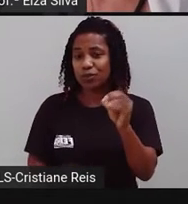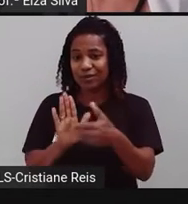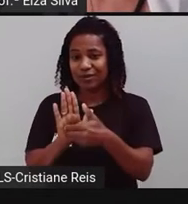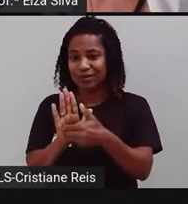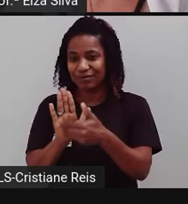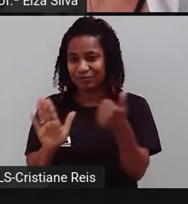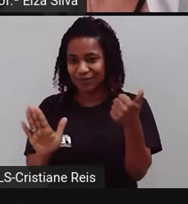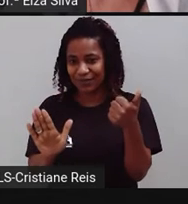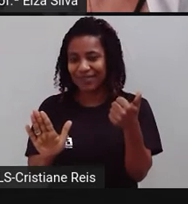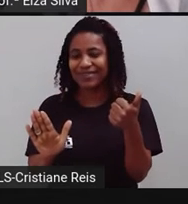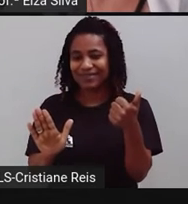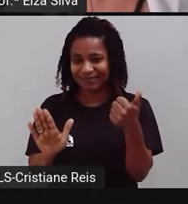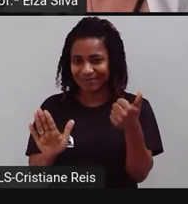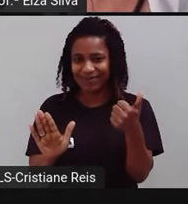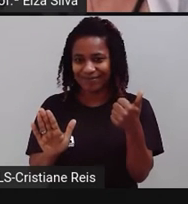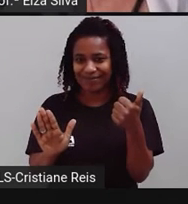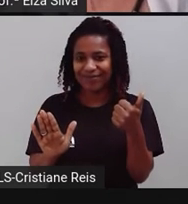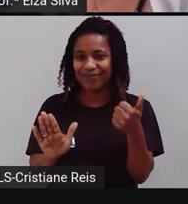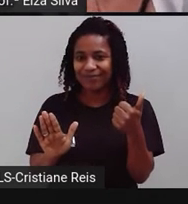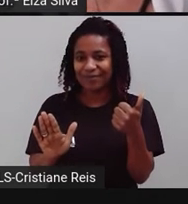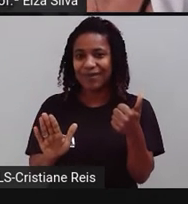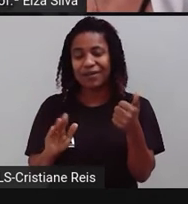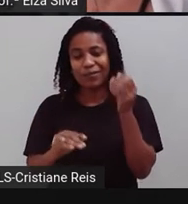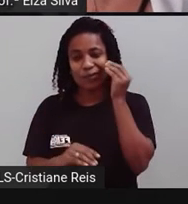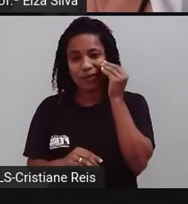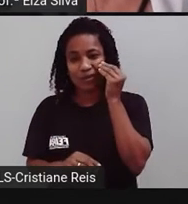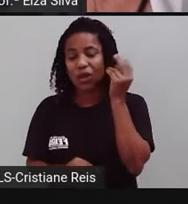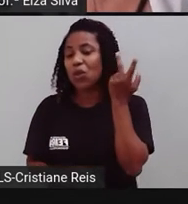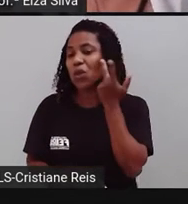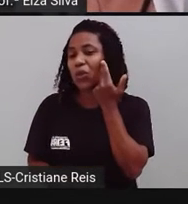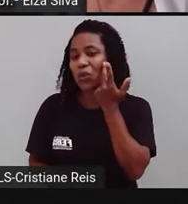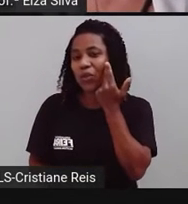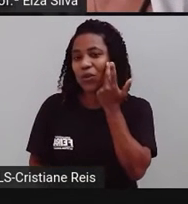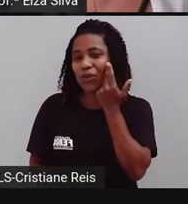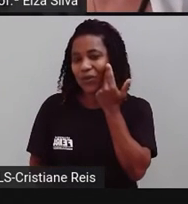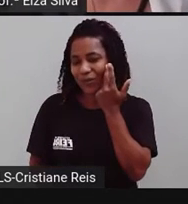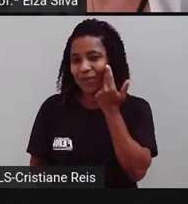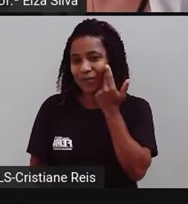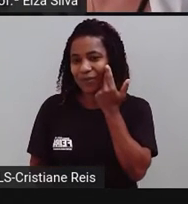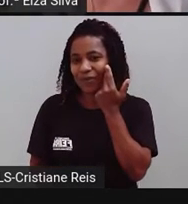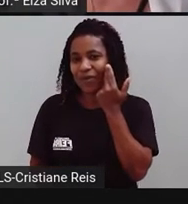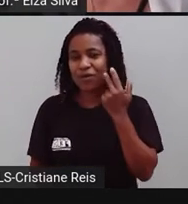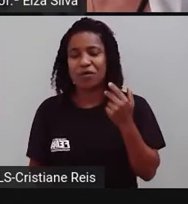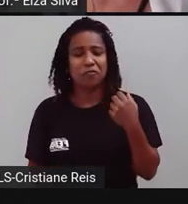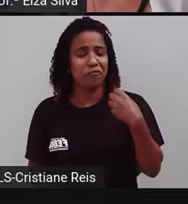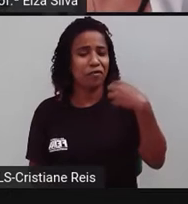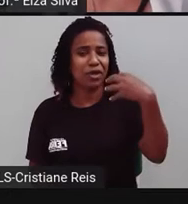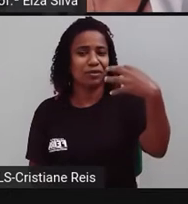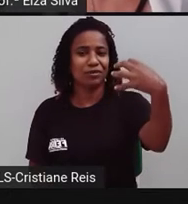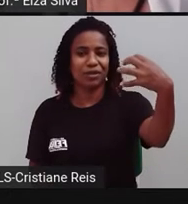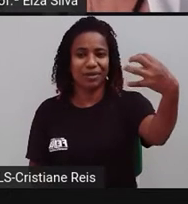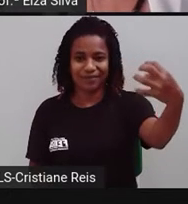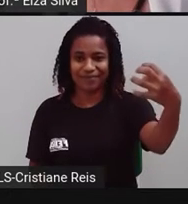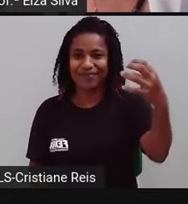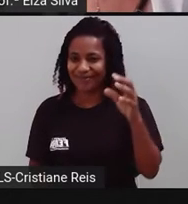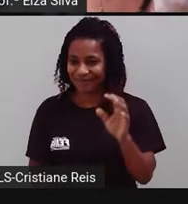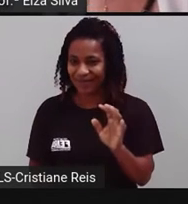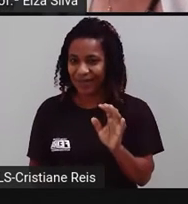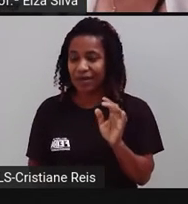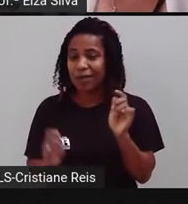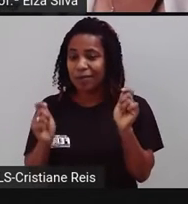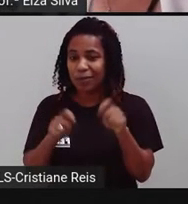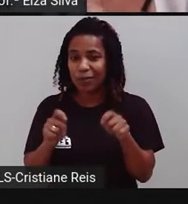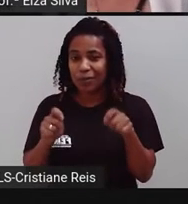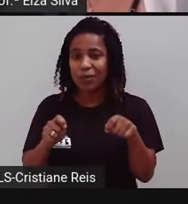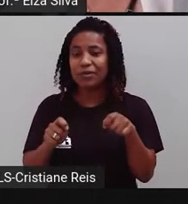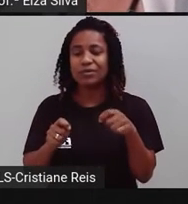representa que este verbo está na sua forma normal. Ou na sua forma infinitiva. Então, quando é que a gente